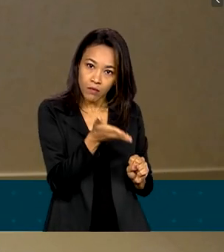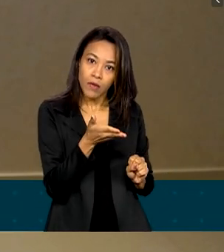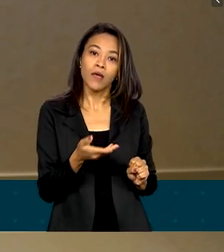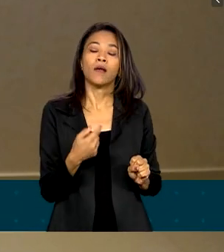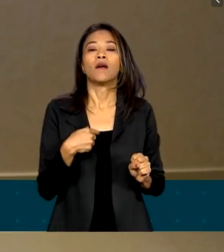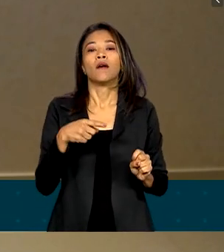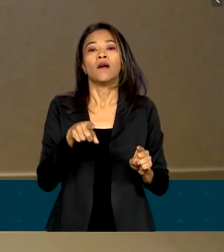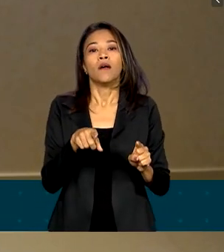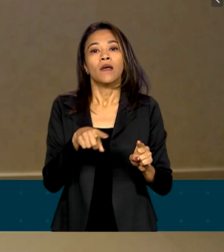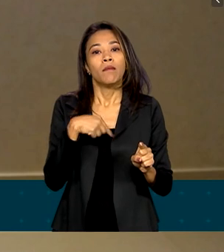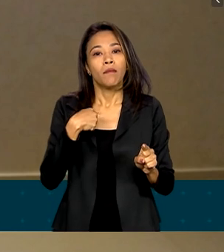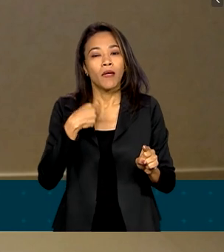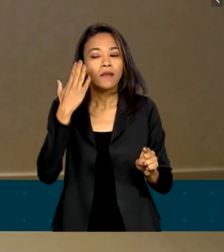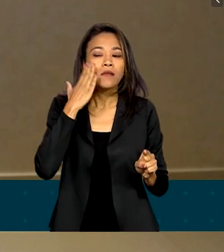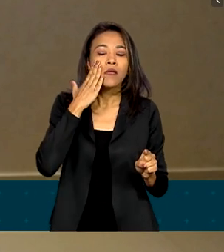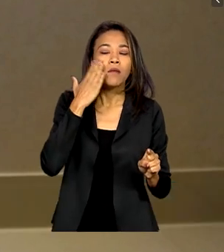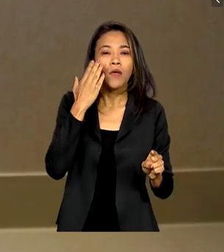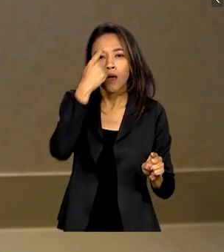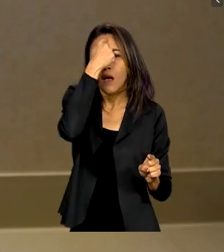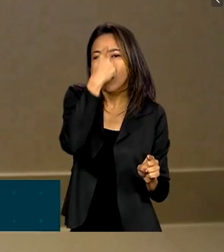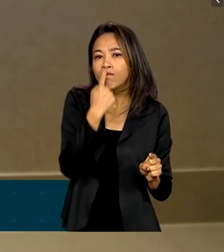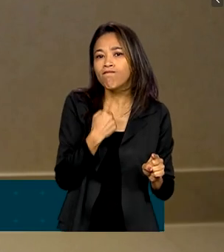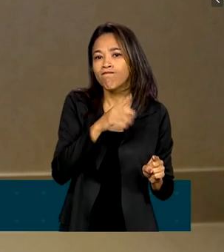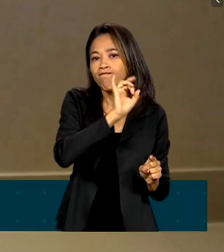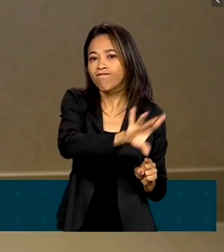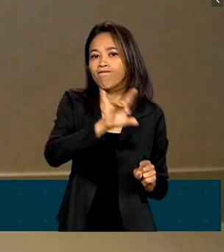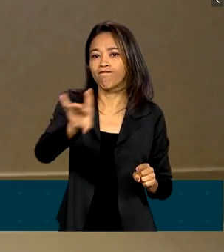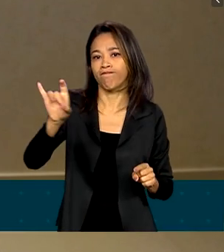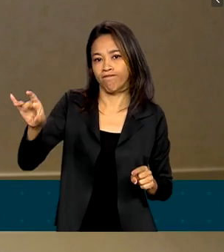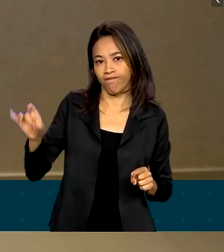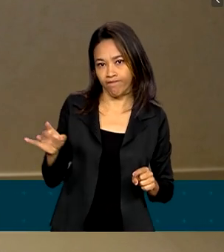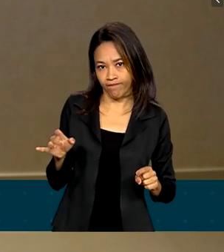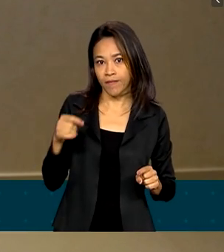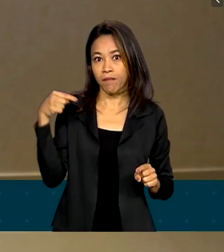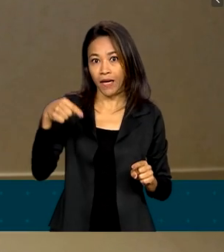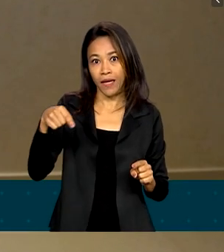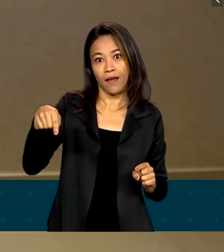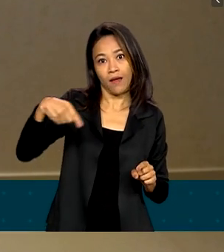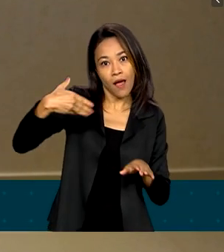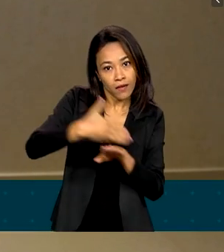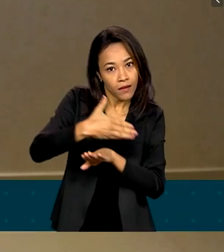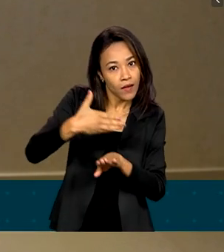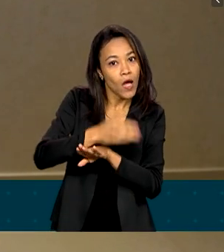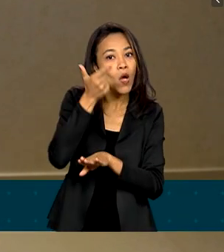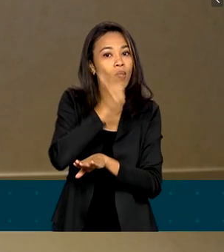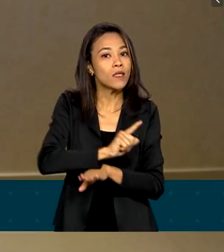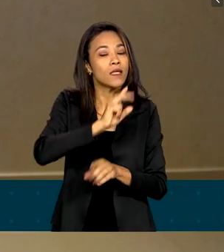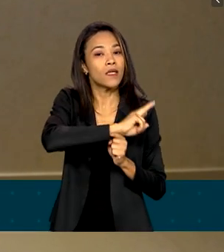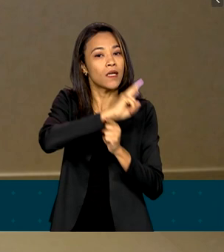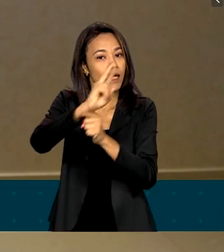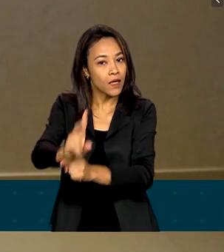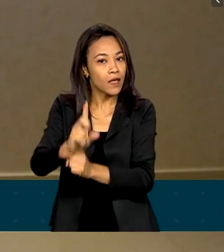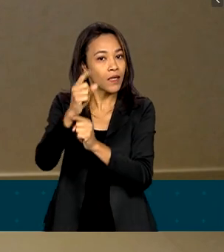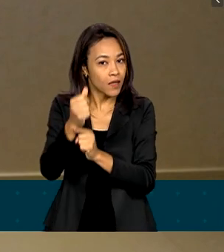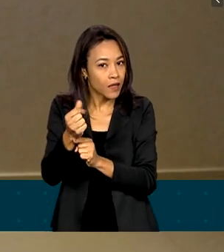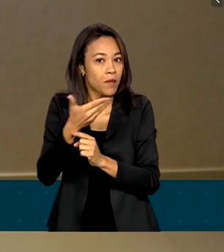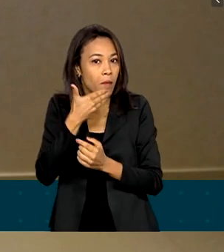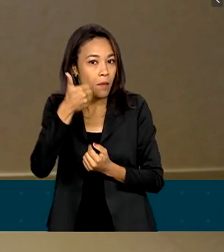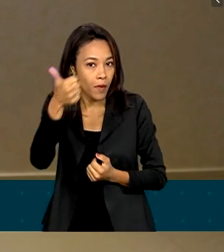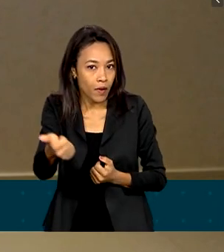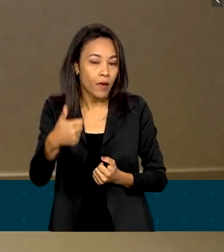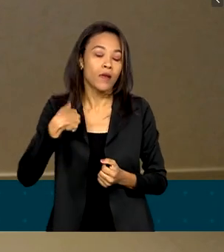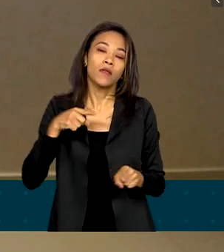simetria entre os agentes e contribui para esse acesso em condições de crédito mais vantajosas. Acaba